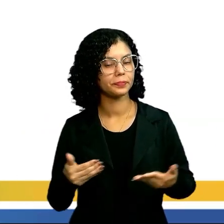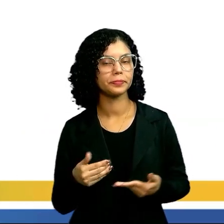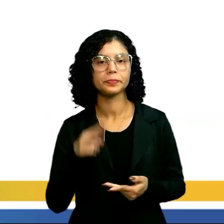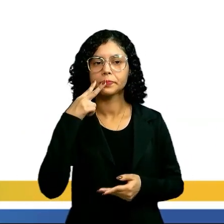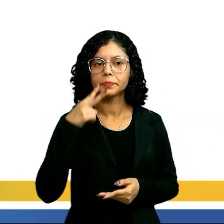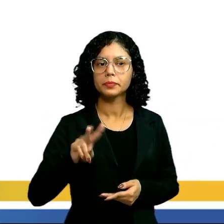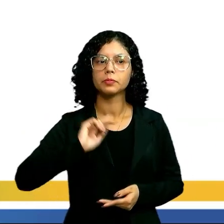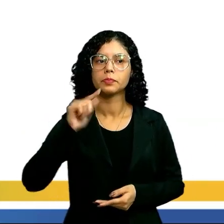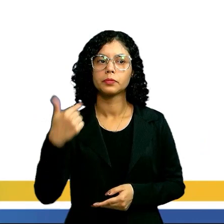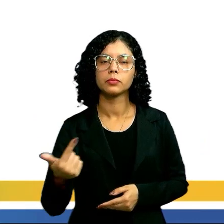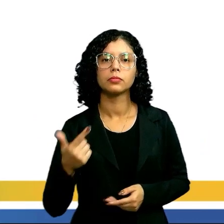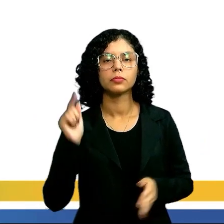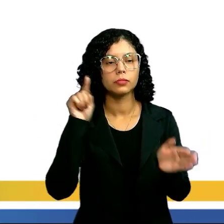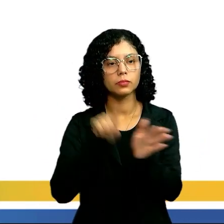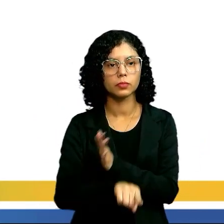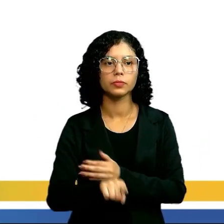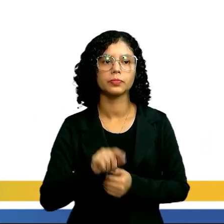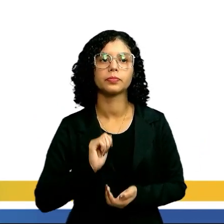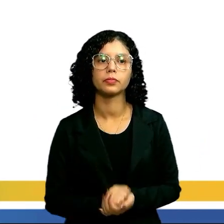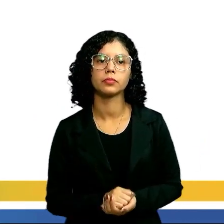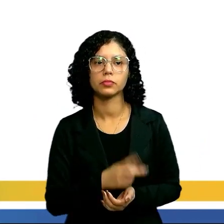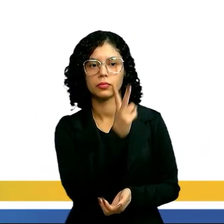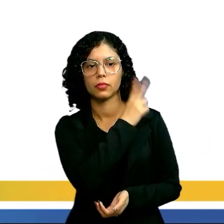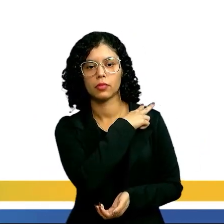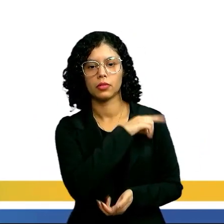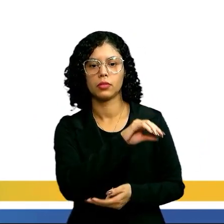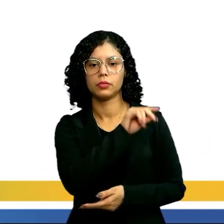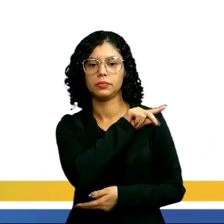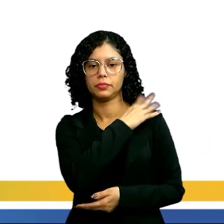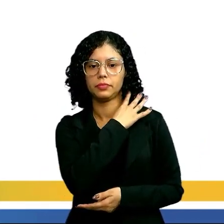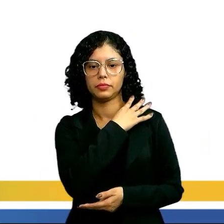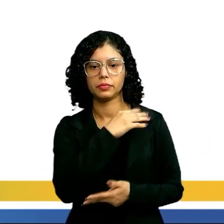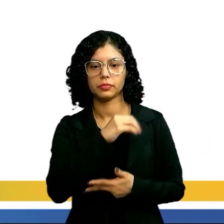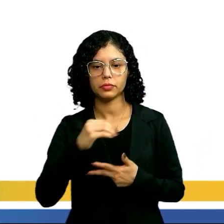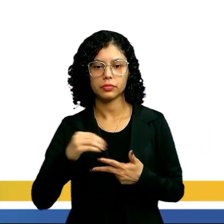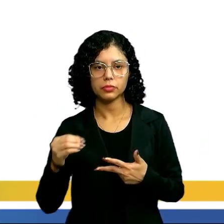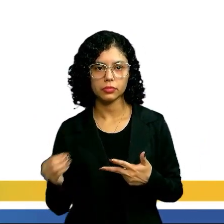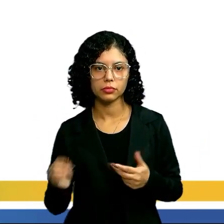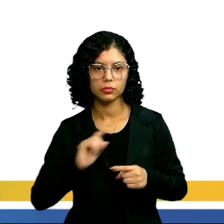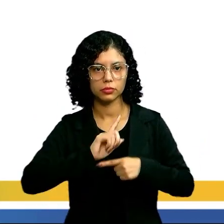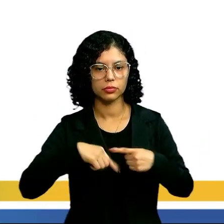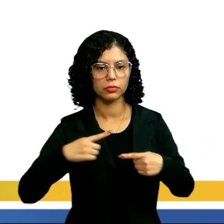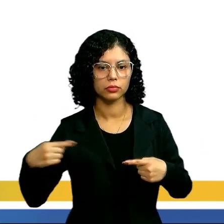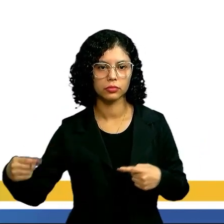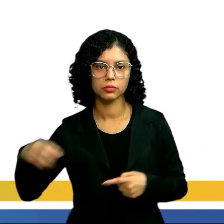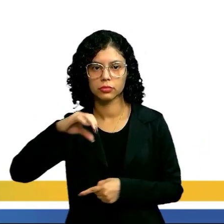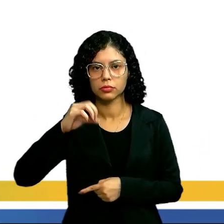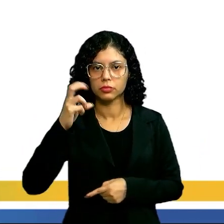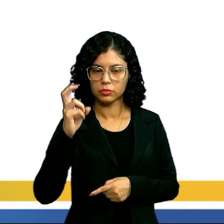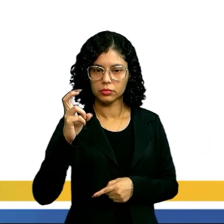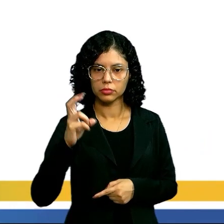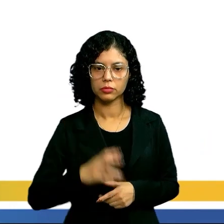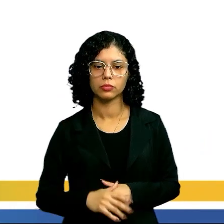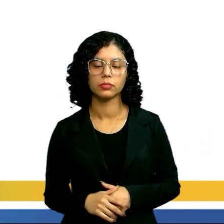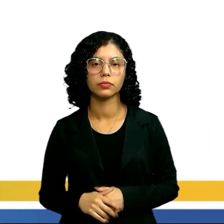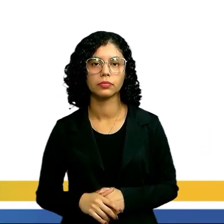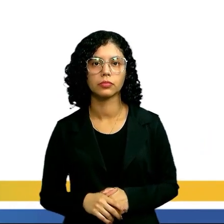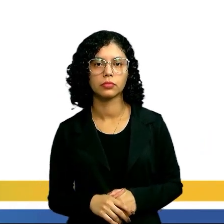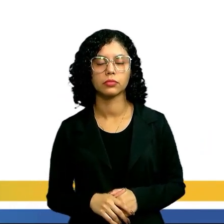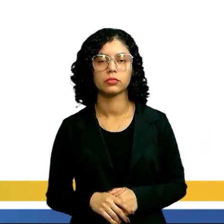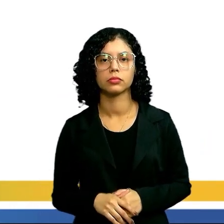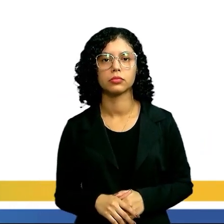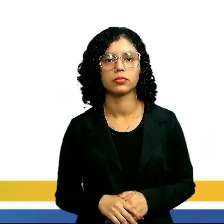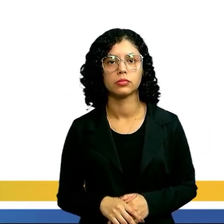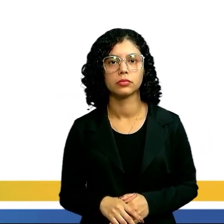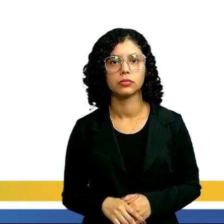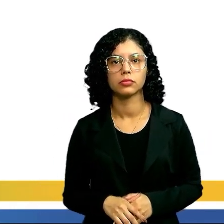Vejamos aí uma outra questão. Essa questão, o número 1, ela está no livro do segundo ano, tá? A prova